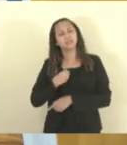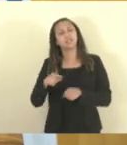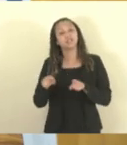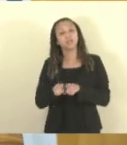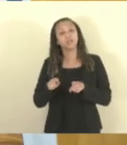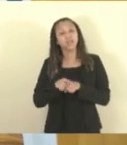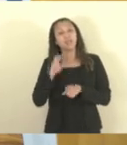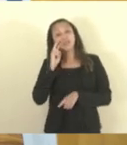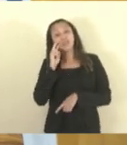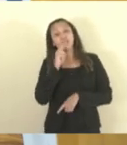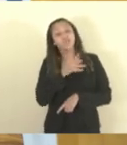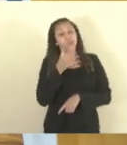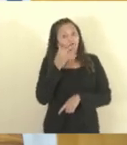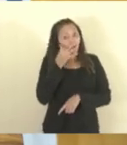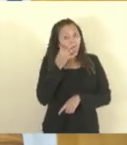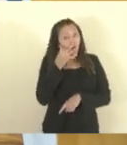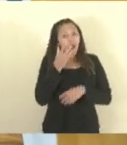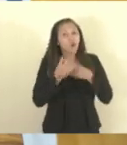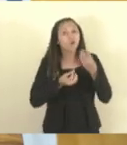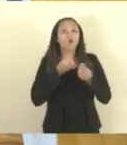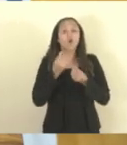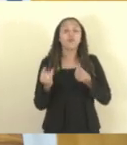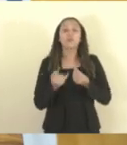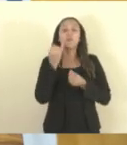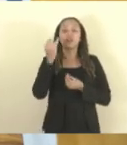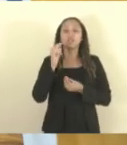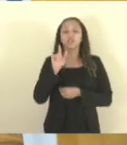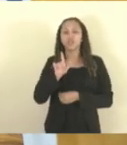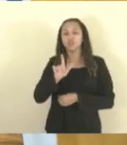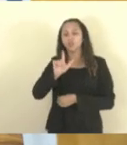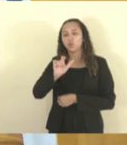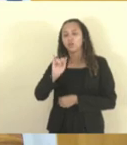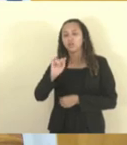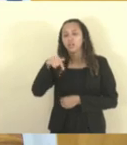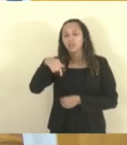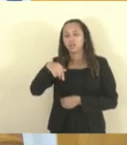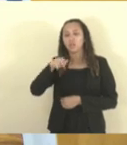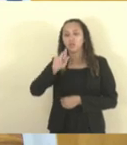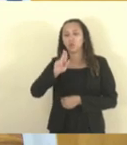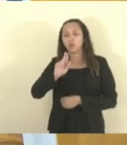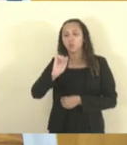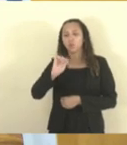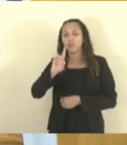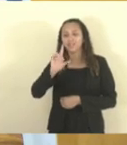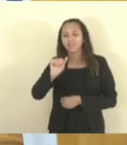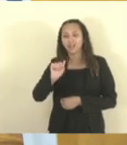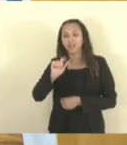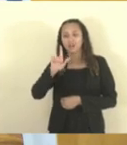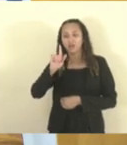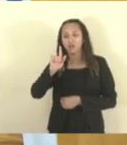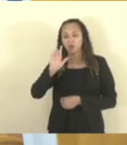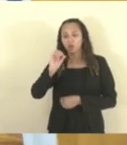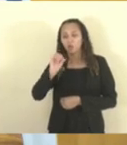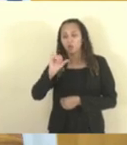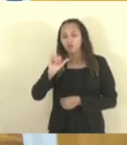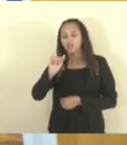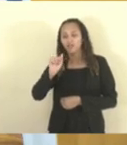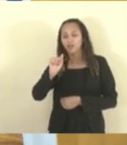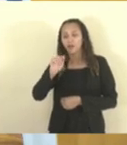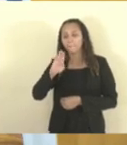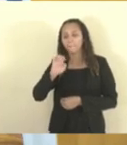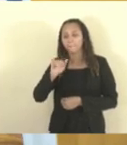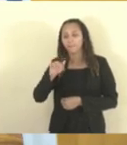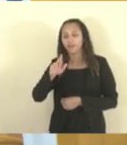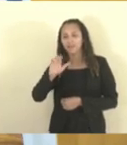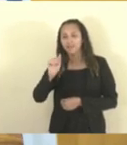E viu tamanha a importância do Liquida Goiabeiras em mais de 170 logísticos que participaram dentro da Lugas